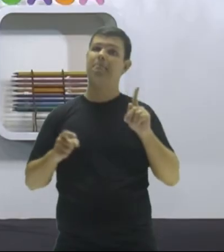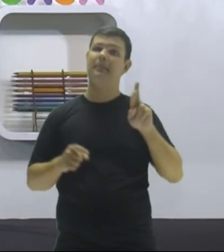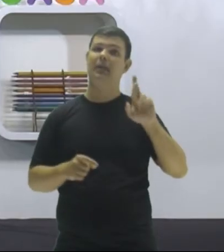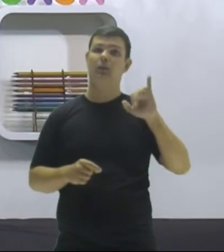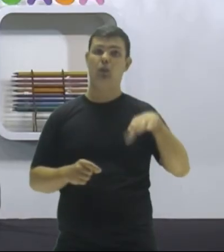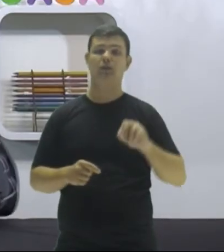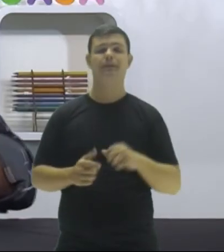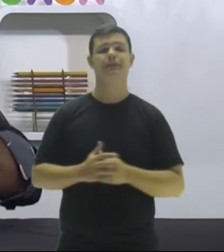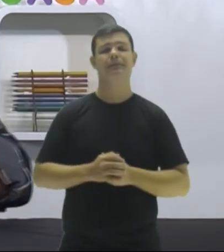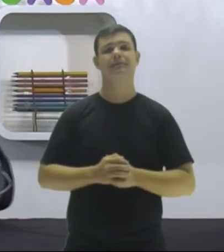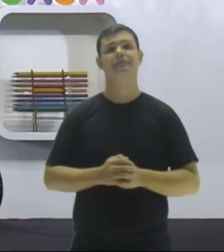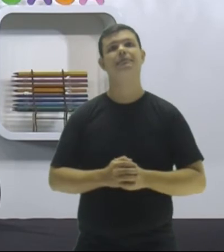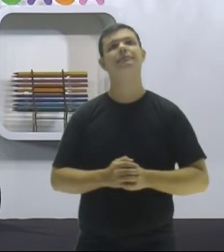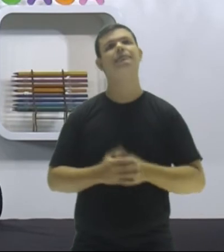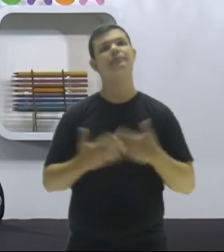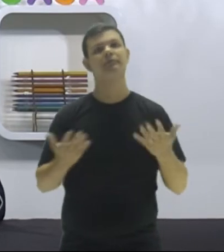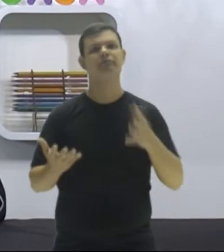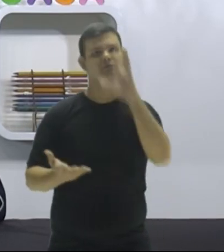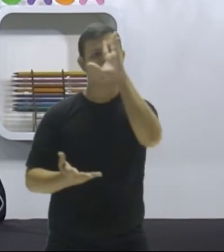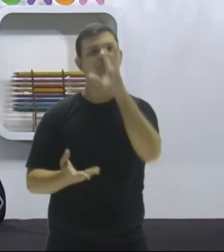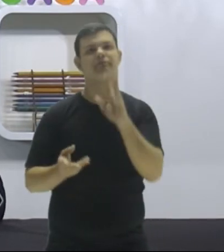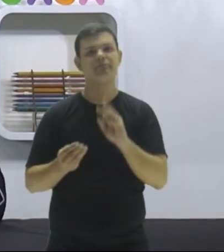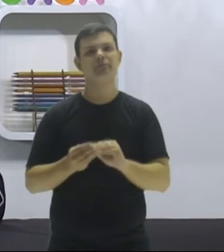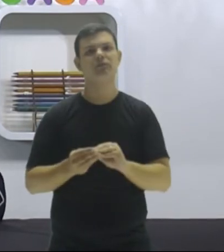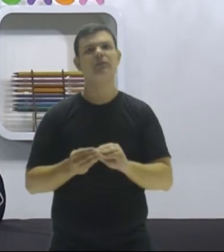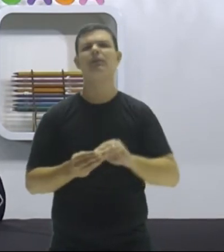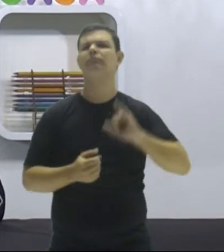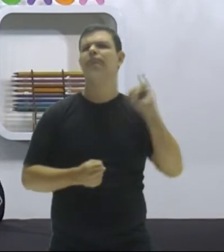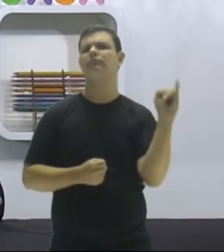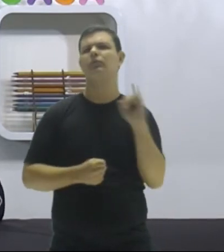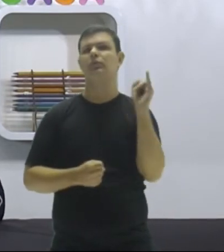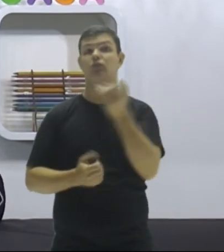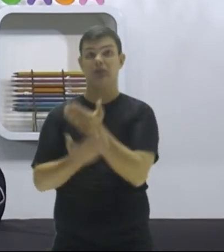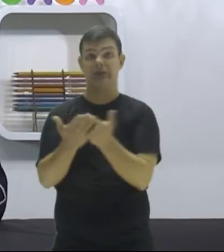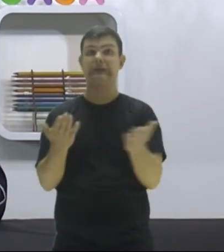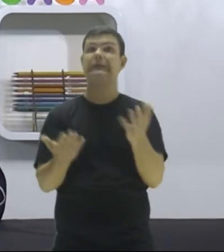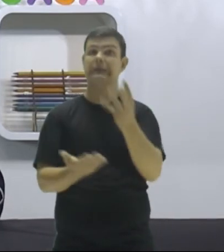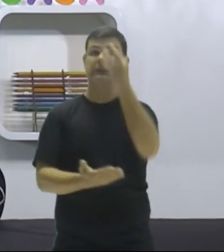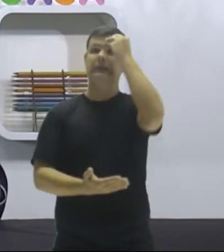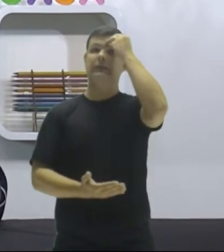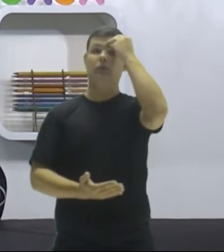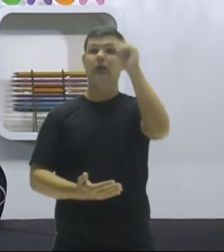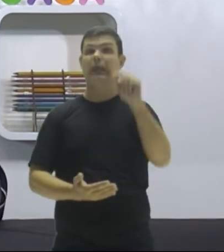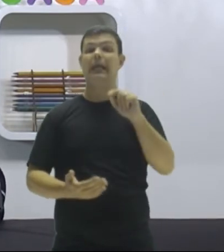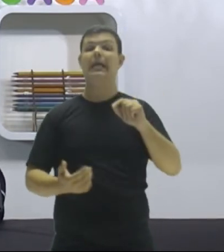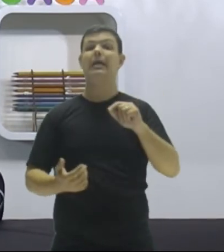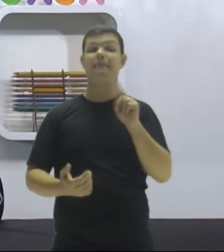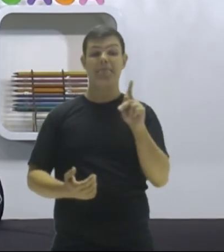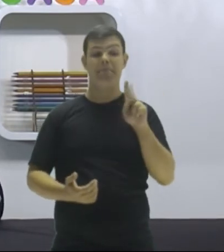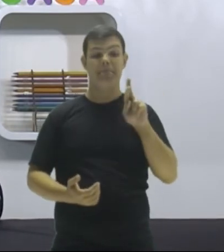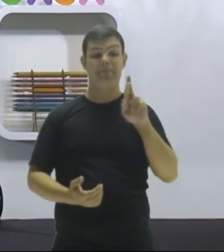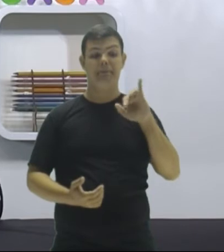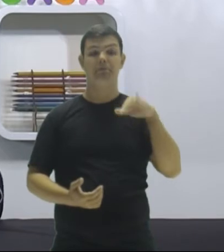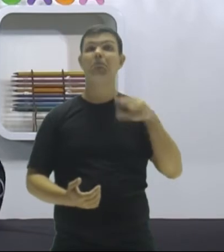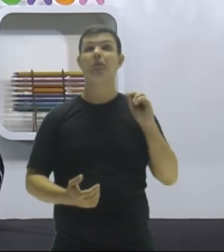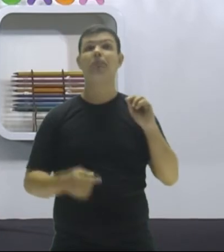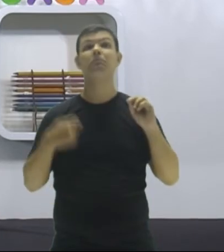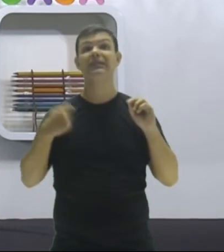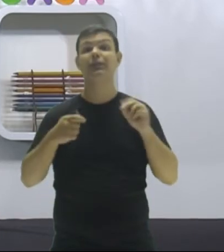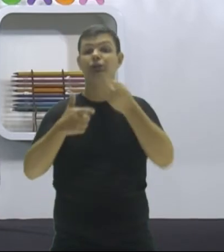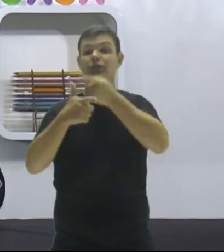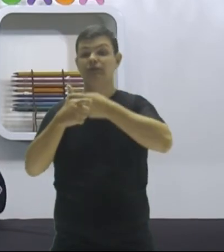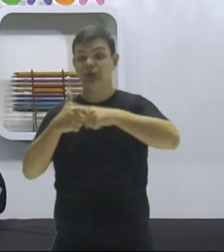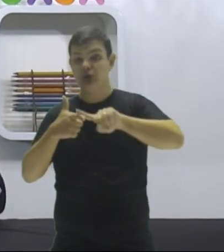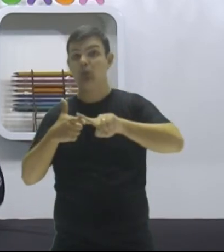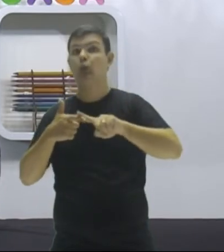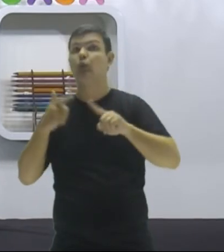Vem pra cá, galera. Então, pessoal, vocês perceberam. É importante que vocês saibam que, para ser número primo, tem que ser divisível por